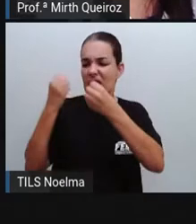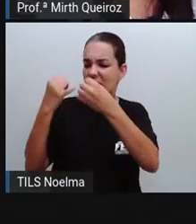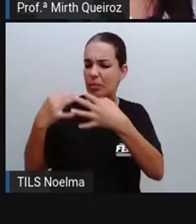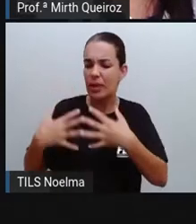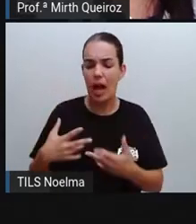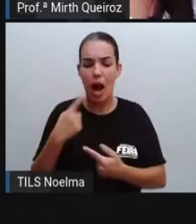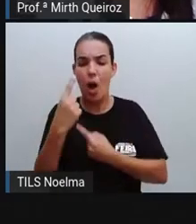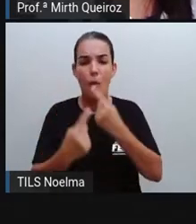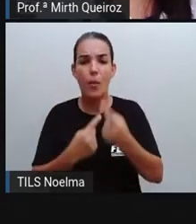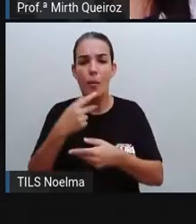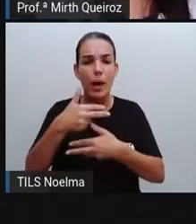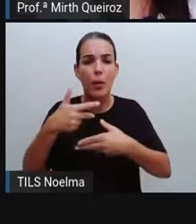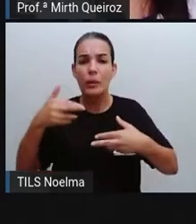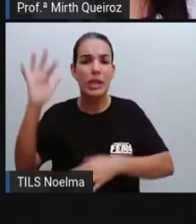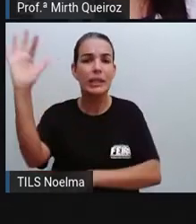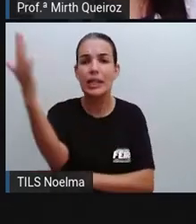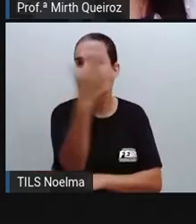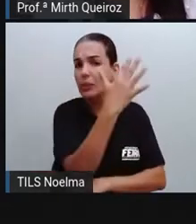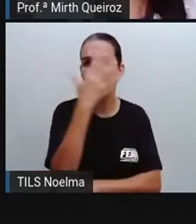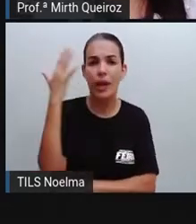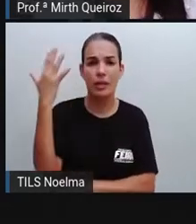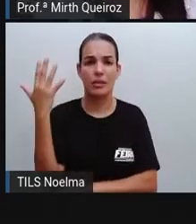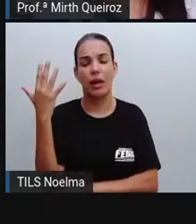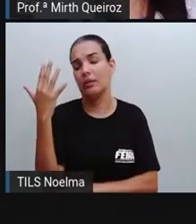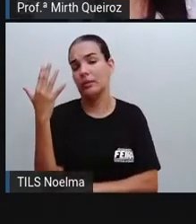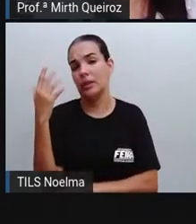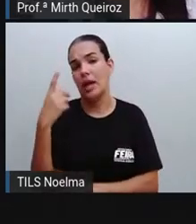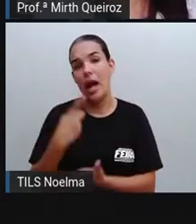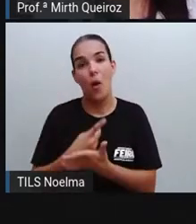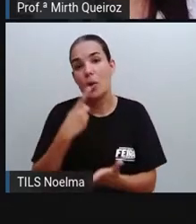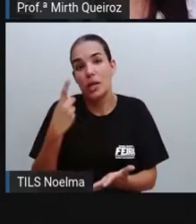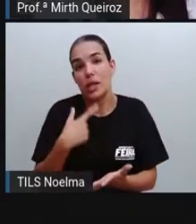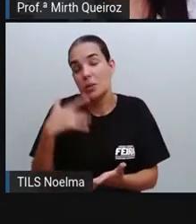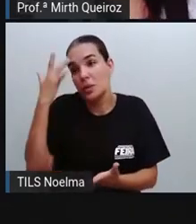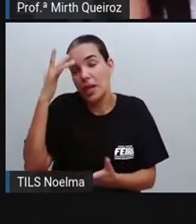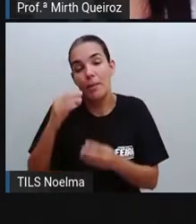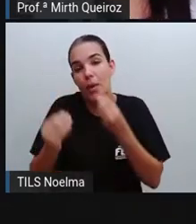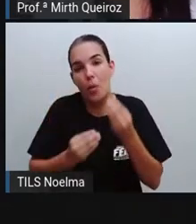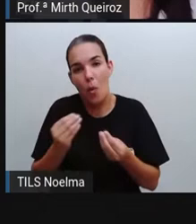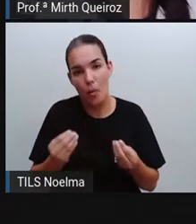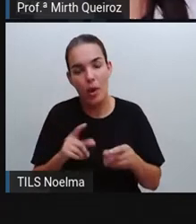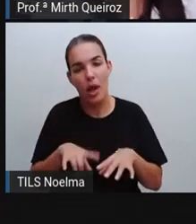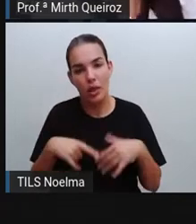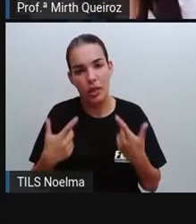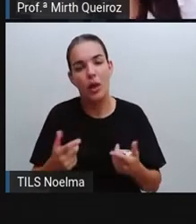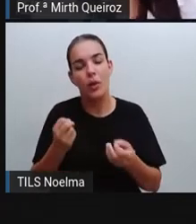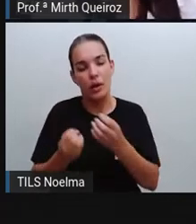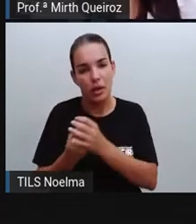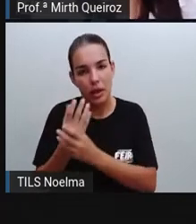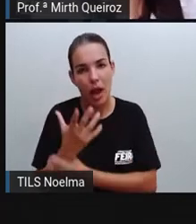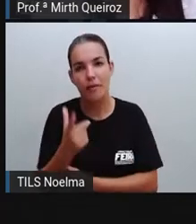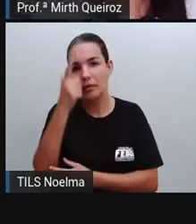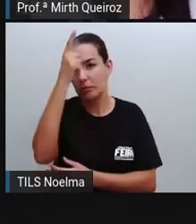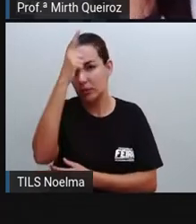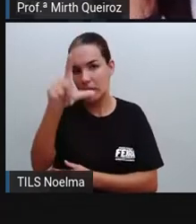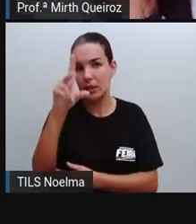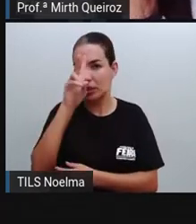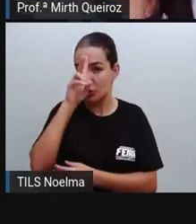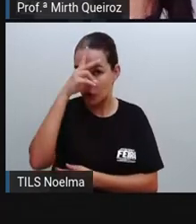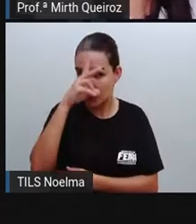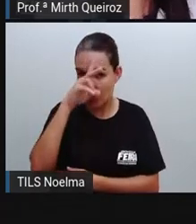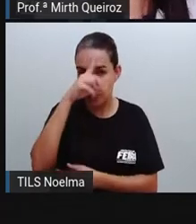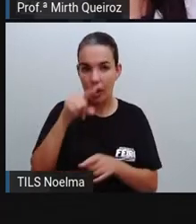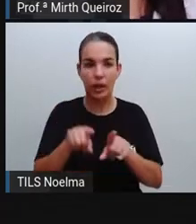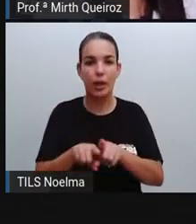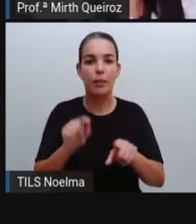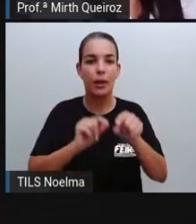produções que nascem da imaginação coletiva de um grupo de pessoas ou de um povo. Por isso que a gente chama de